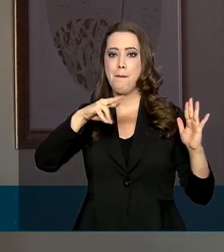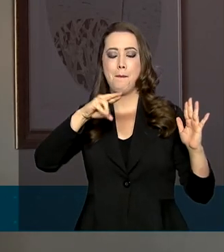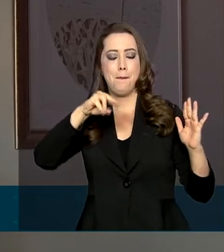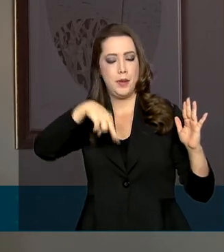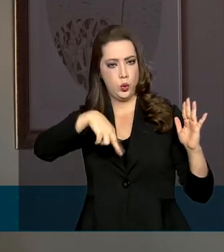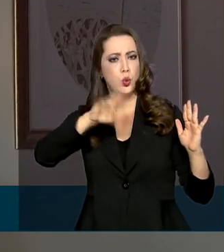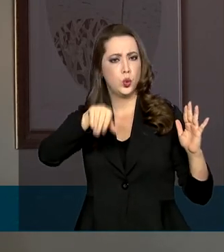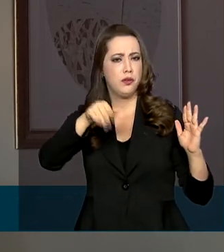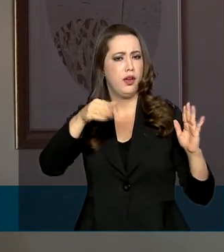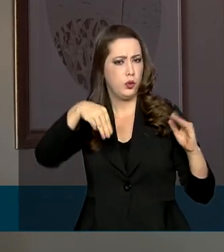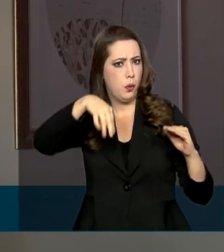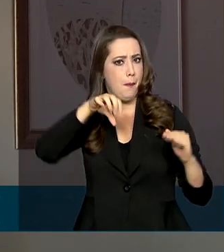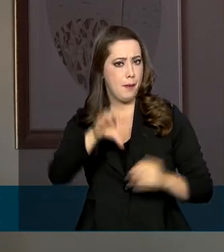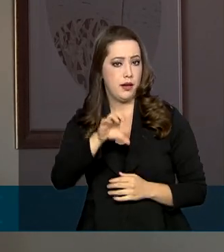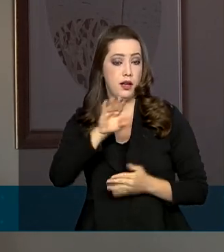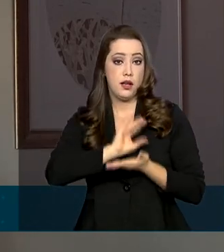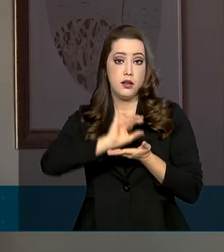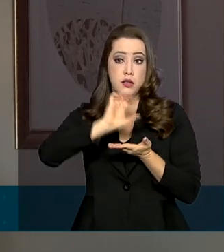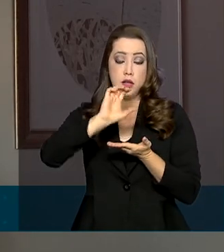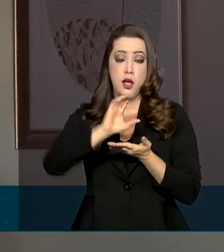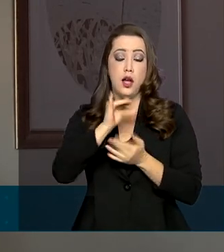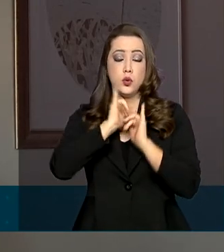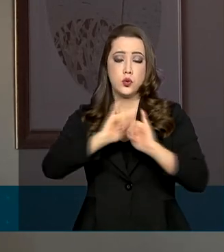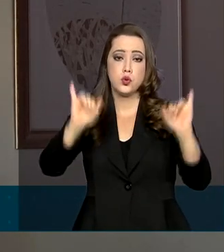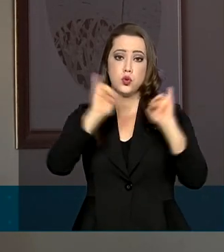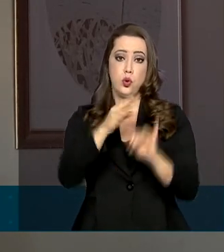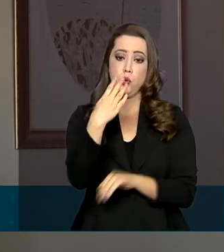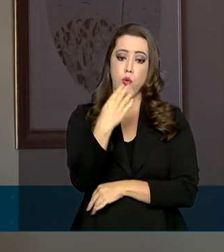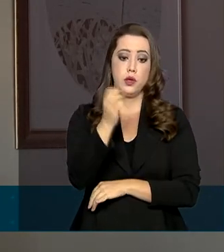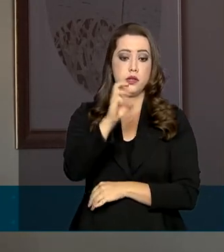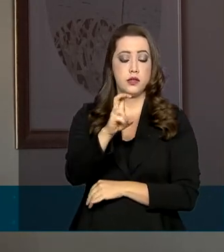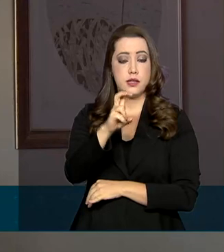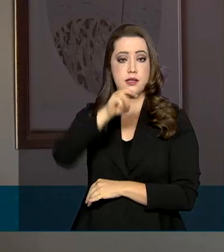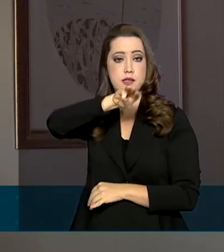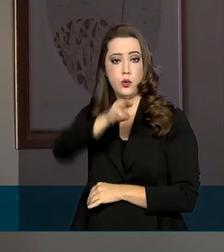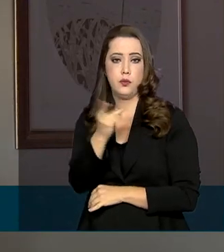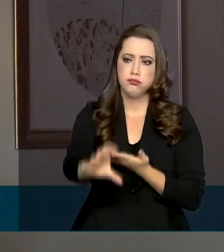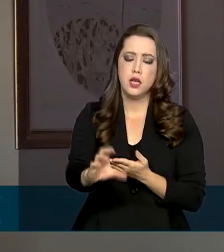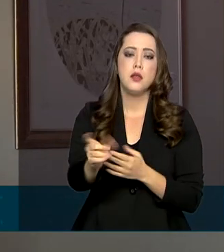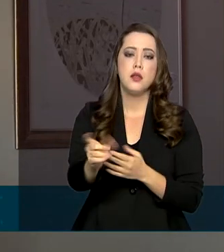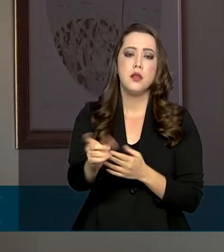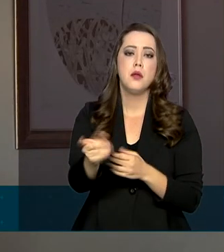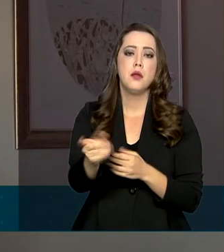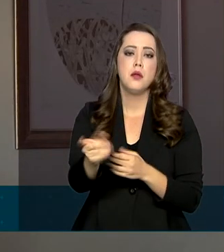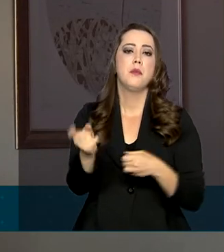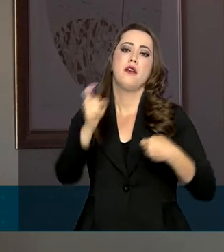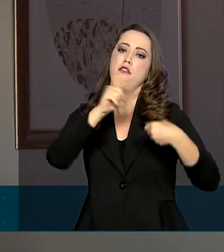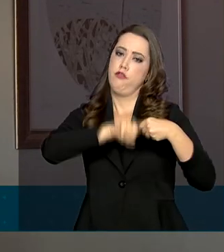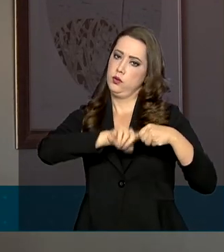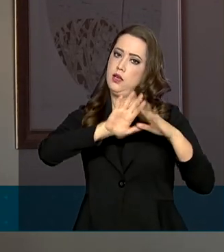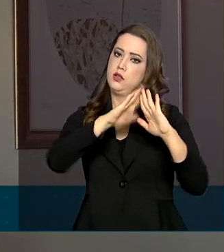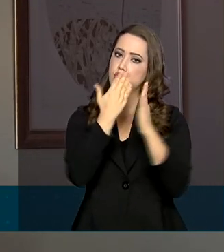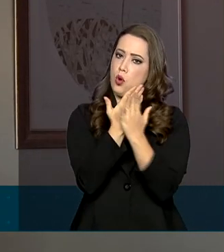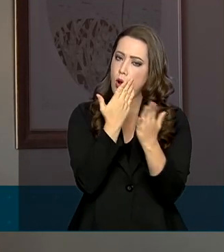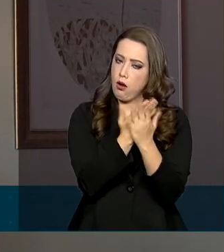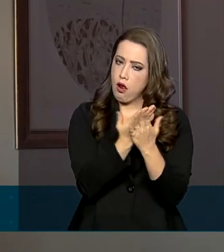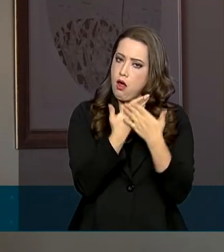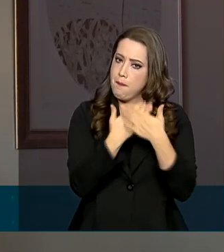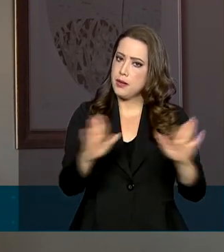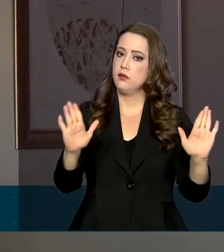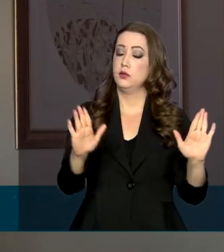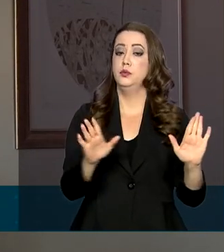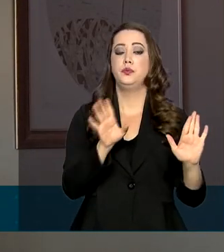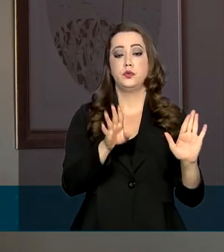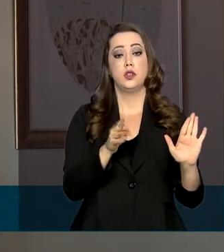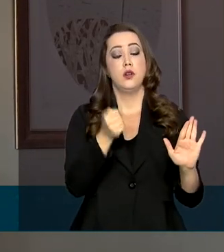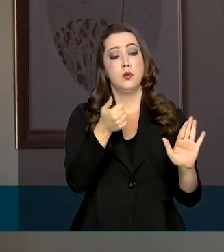para escolas de alfabetização e educação básica providenciarem o retorno às aulas. Quase 37 milhões